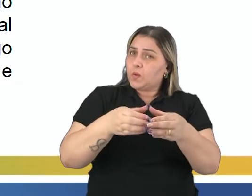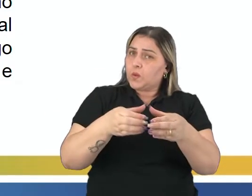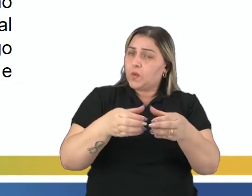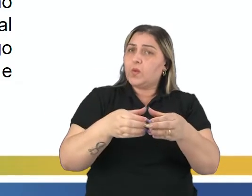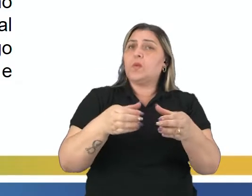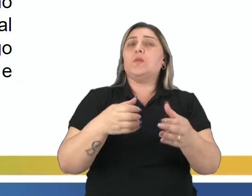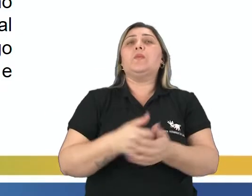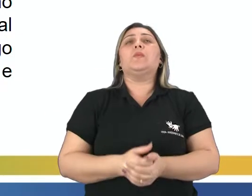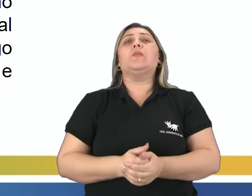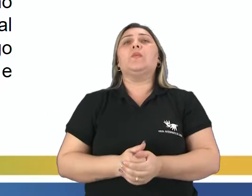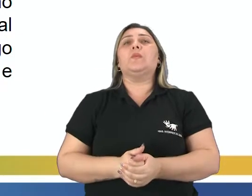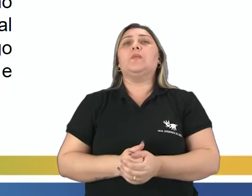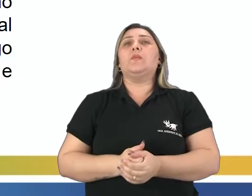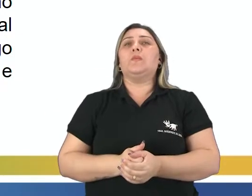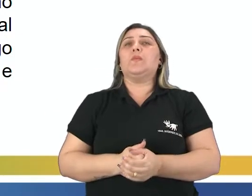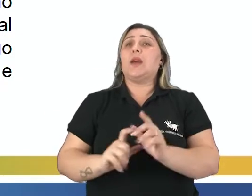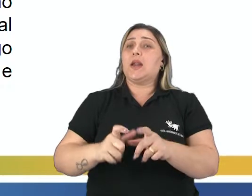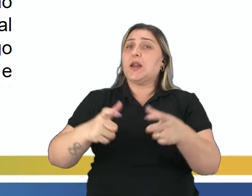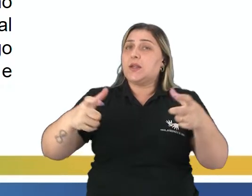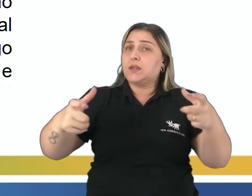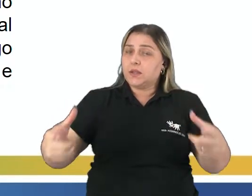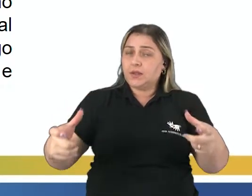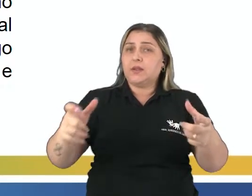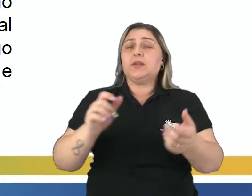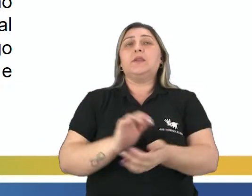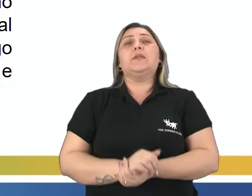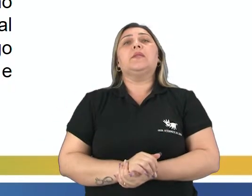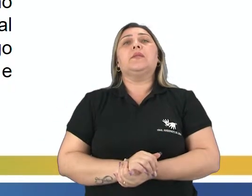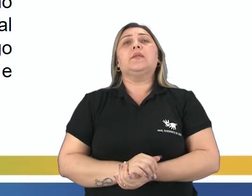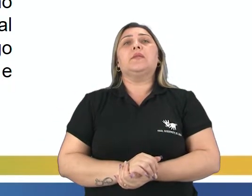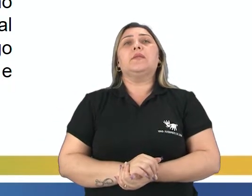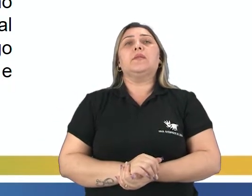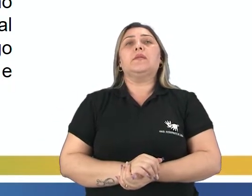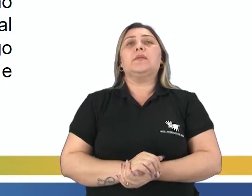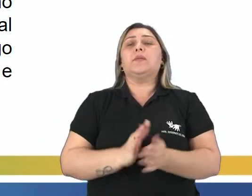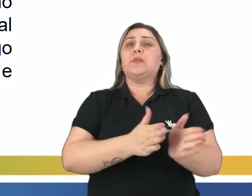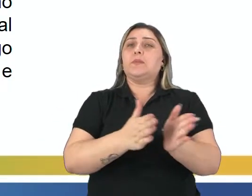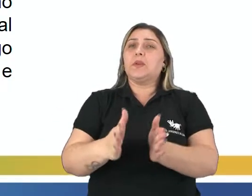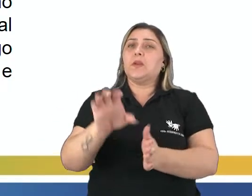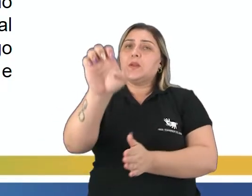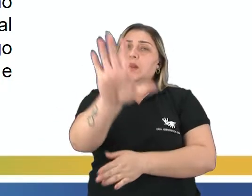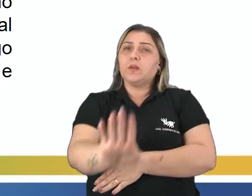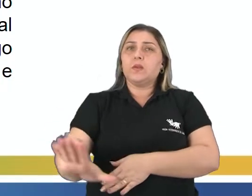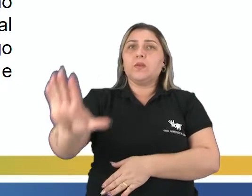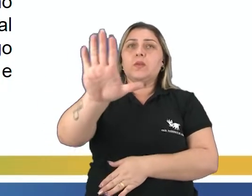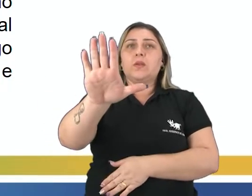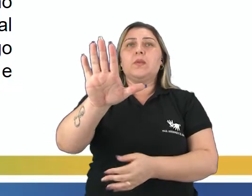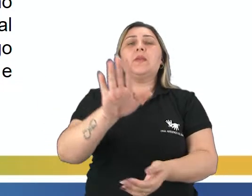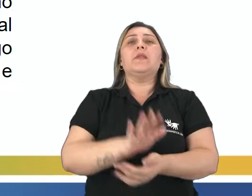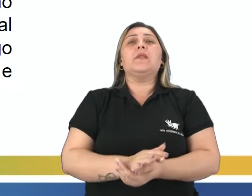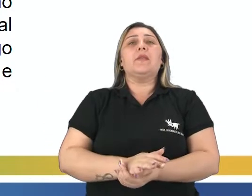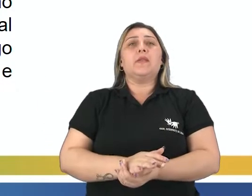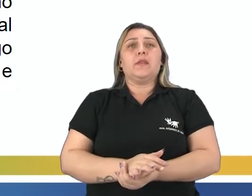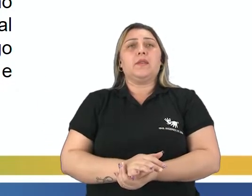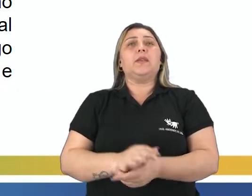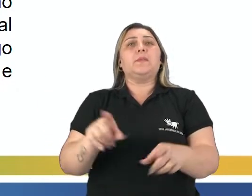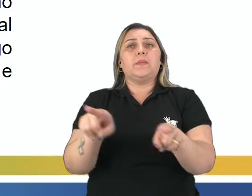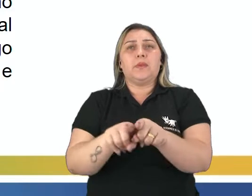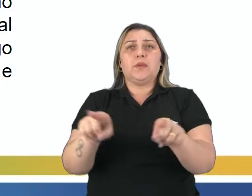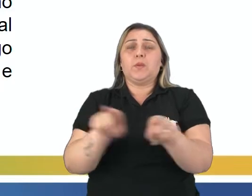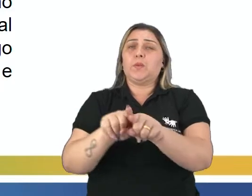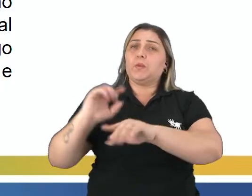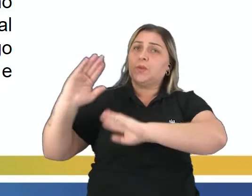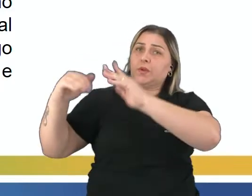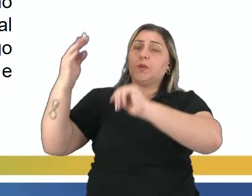se intensificando nesse processo, nesse período na Europa. Esta passou a investir no